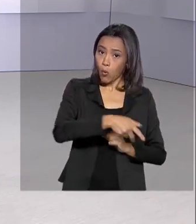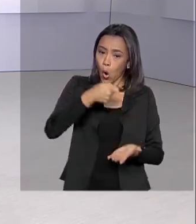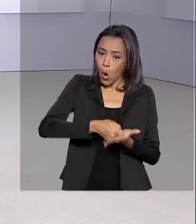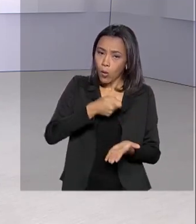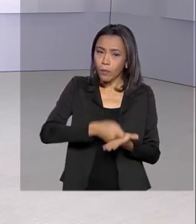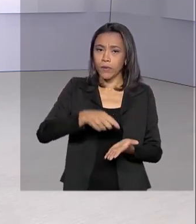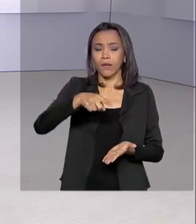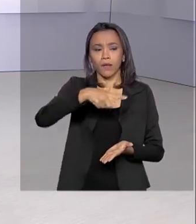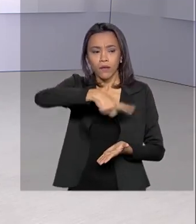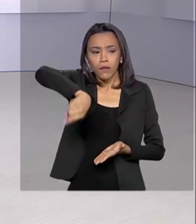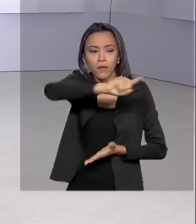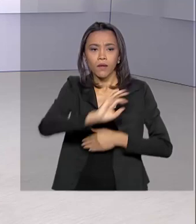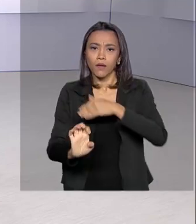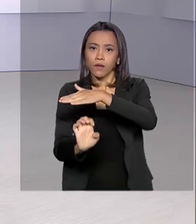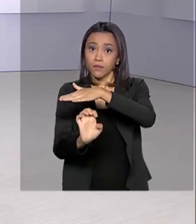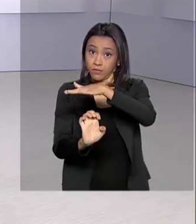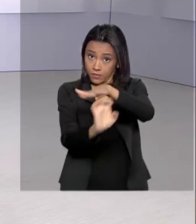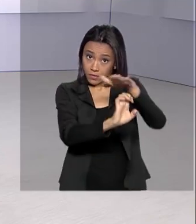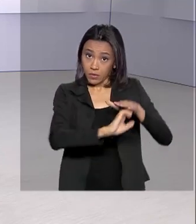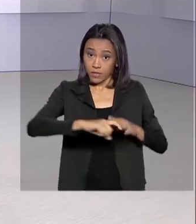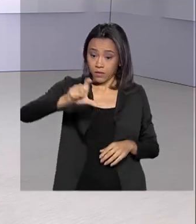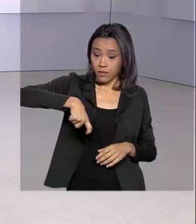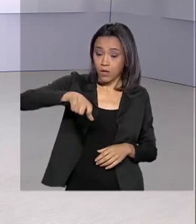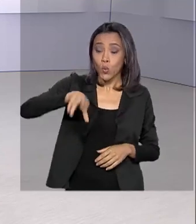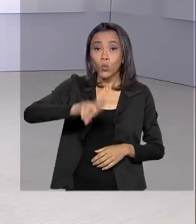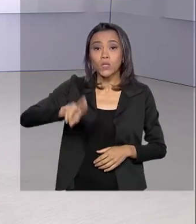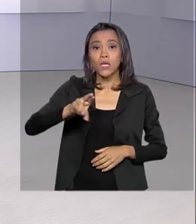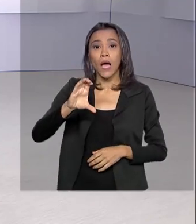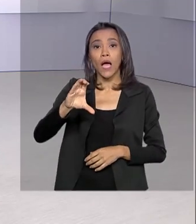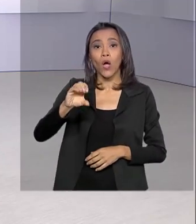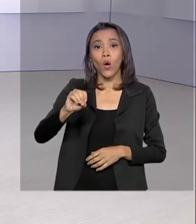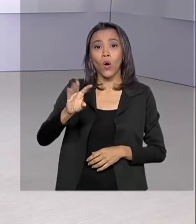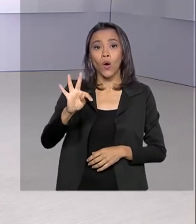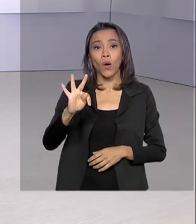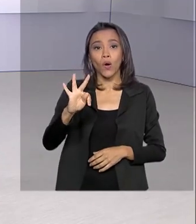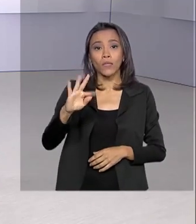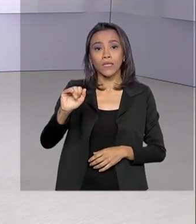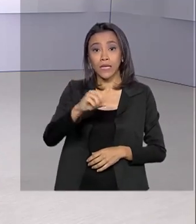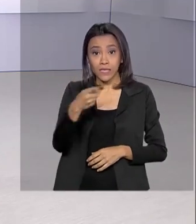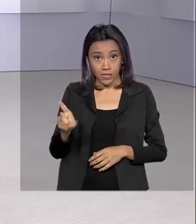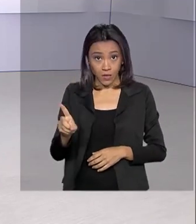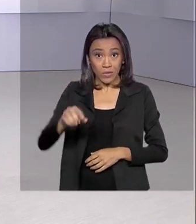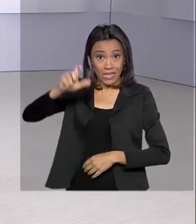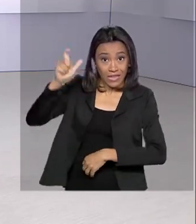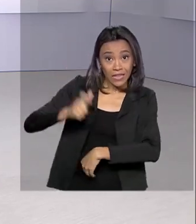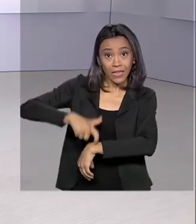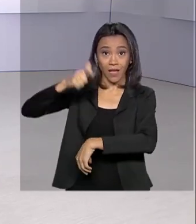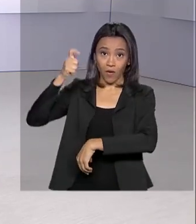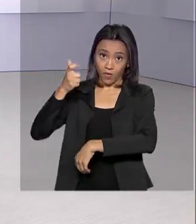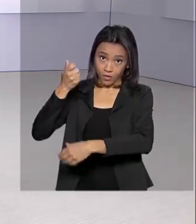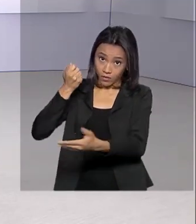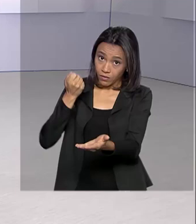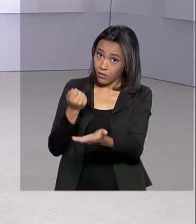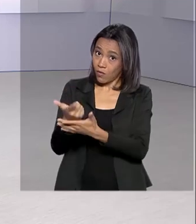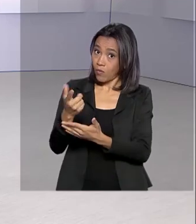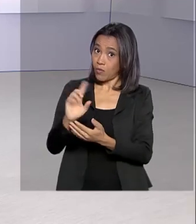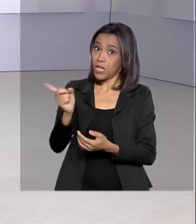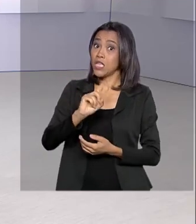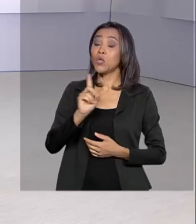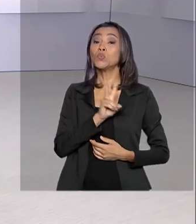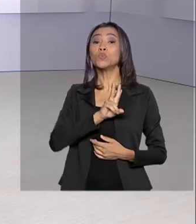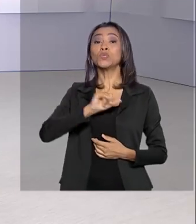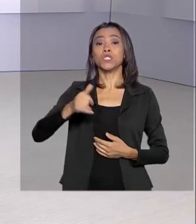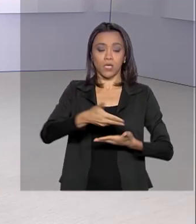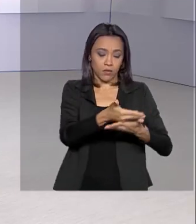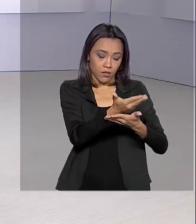operadoras de cartão a usarem a cotação do dólar do dia da compra e não mais a do dia de vencimento da fatura para a conversão do